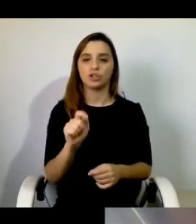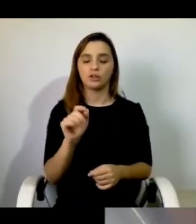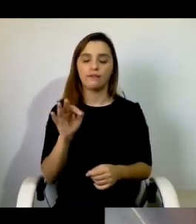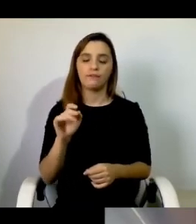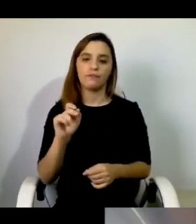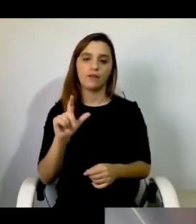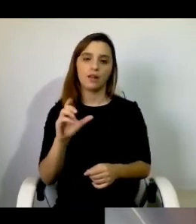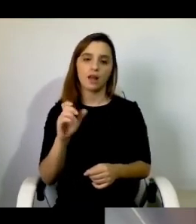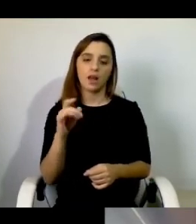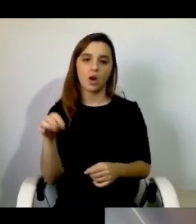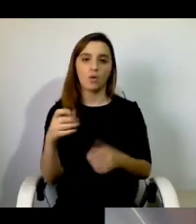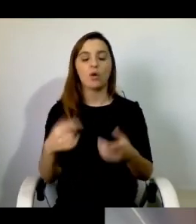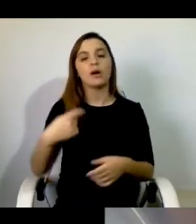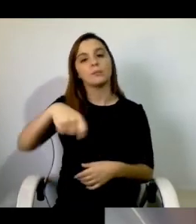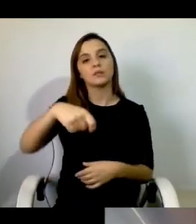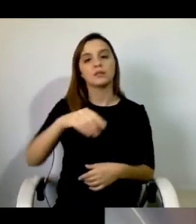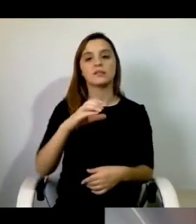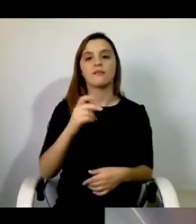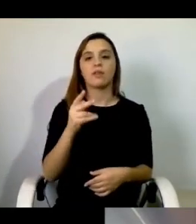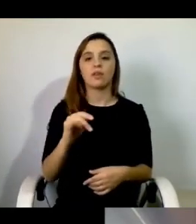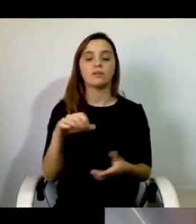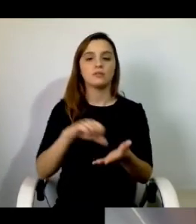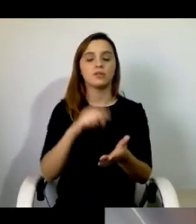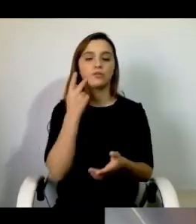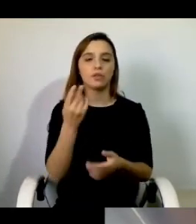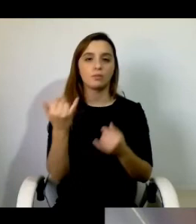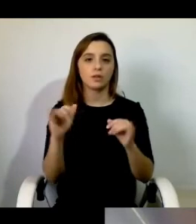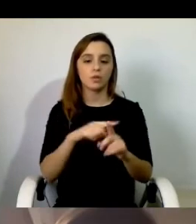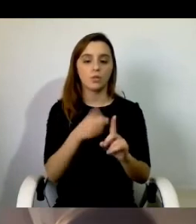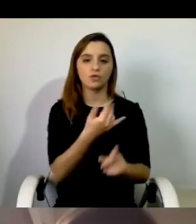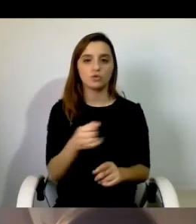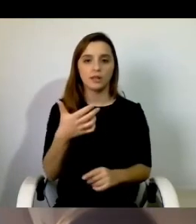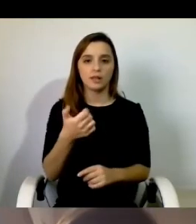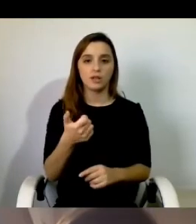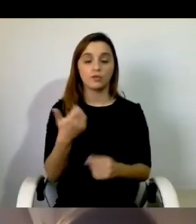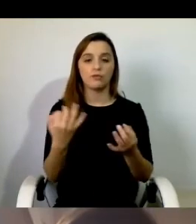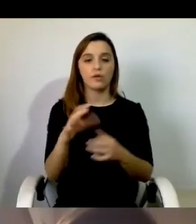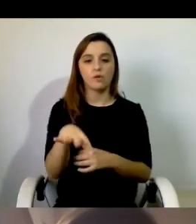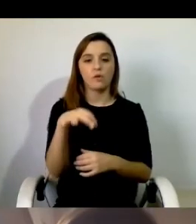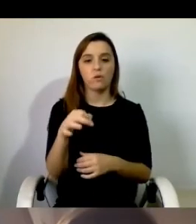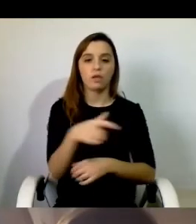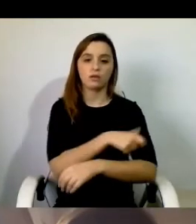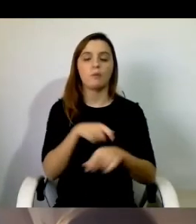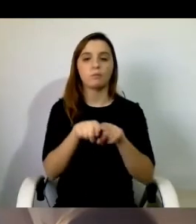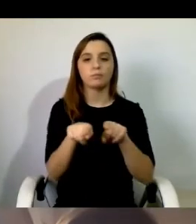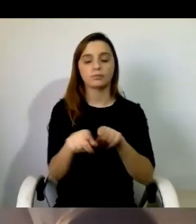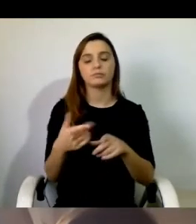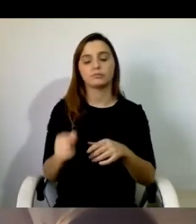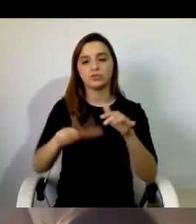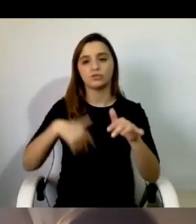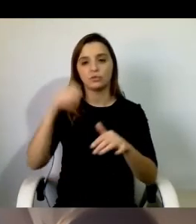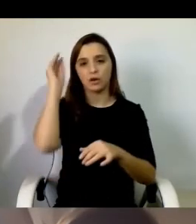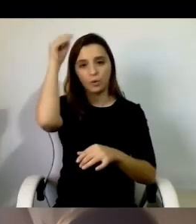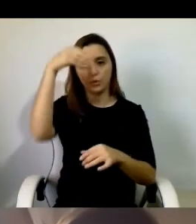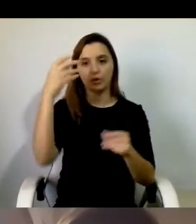do CVI, Centro de Vida Independente. Em 2015 foi eleito deputado à Assembleia da República, tornando-se assim o